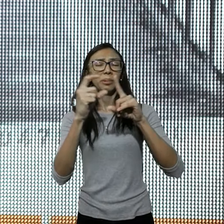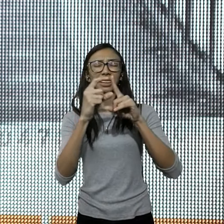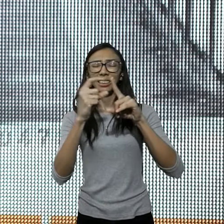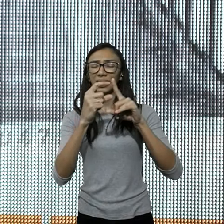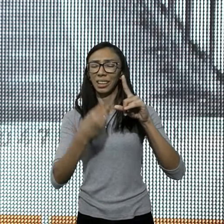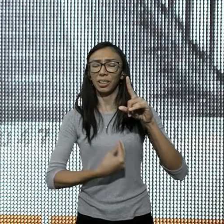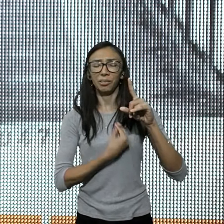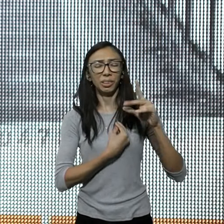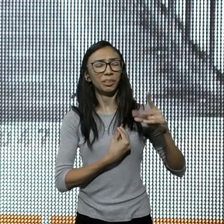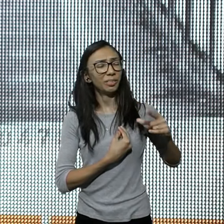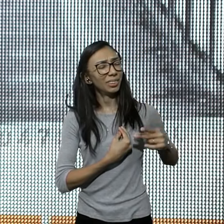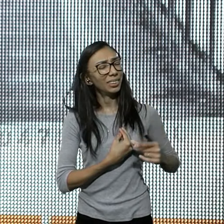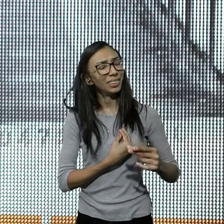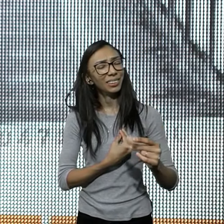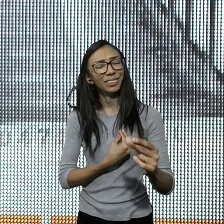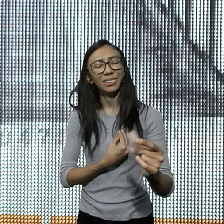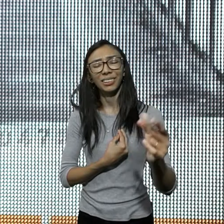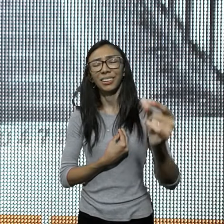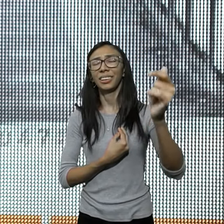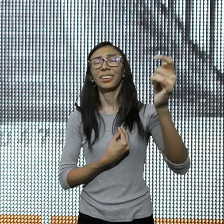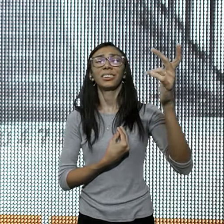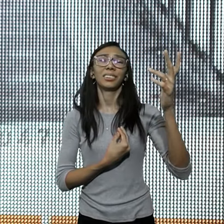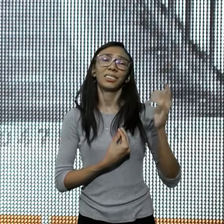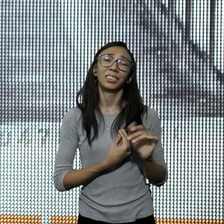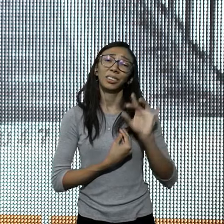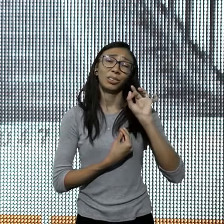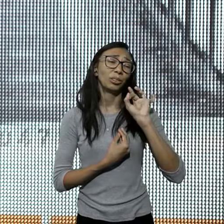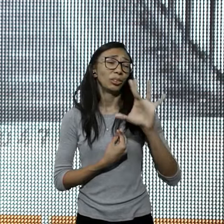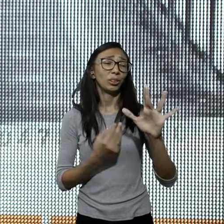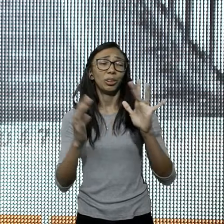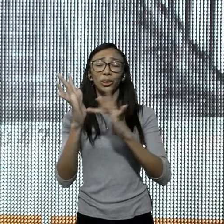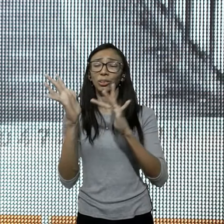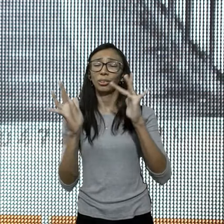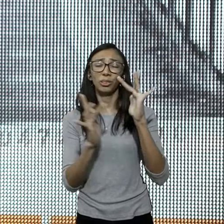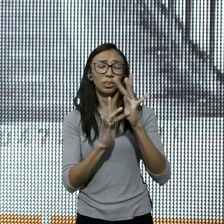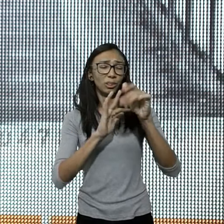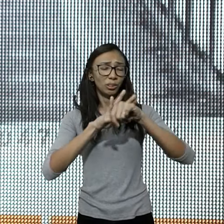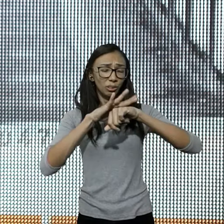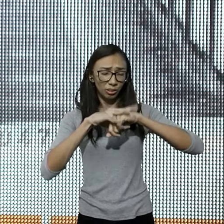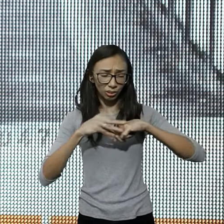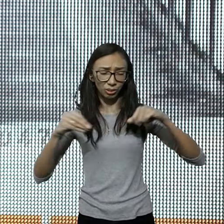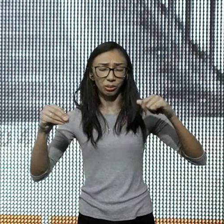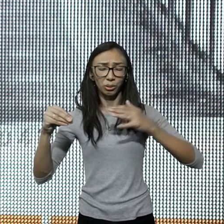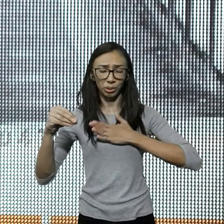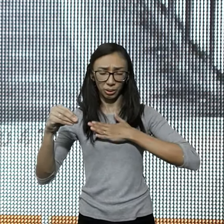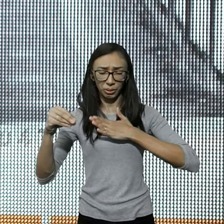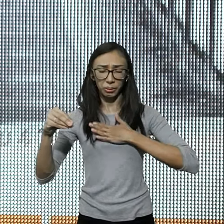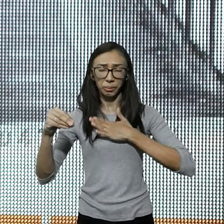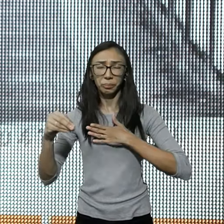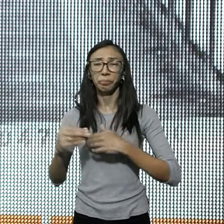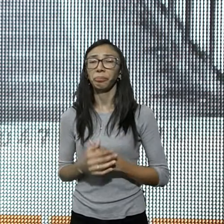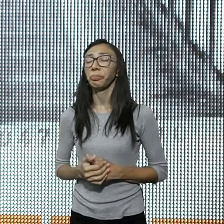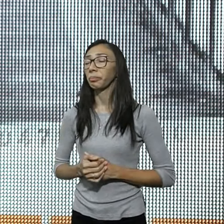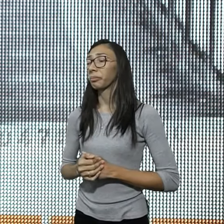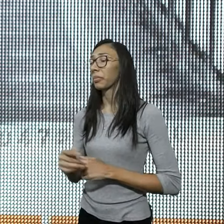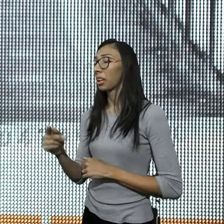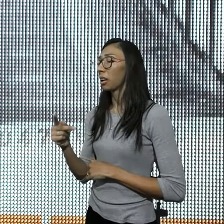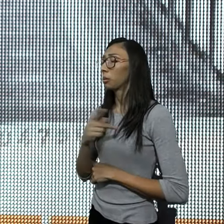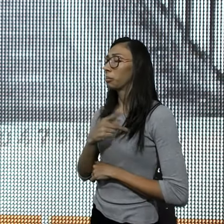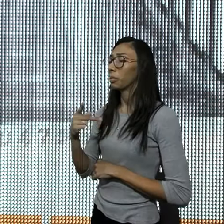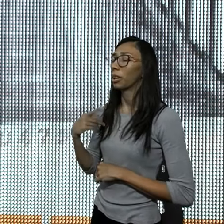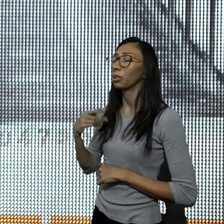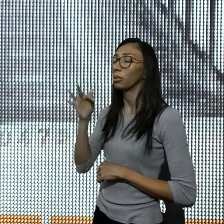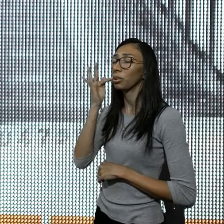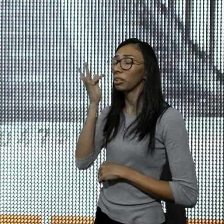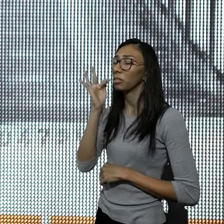onde eu iria, só o Senhor, me curou, alguém uma vez, me perguntou, e disse, Flávia, o que você seria, se não